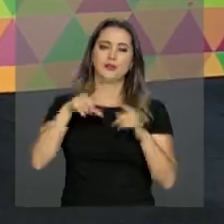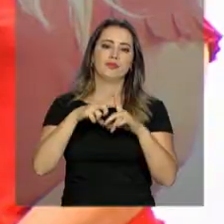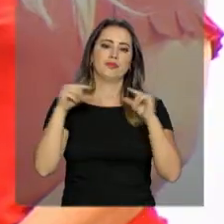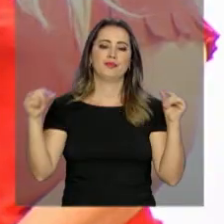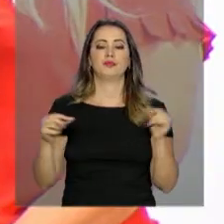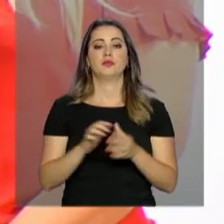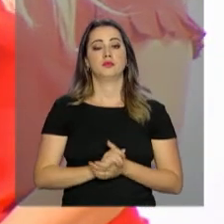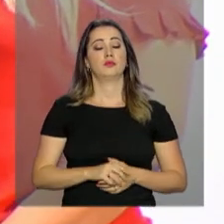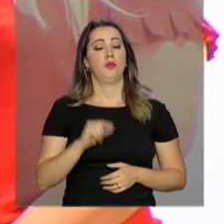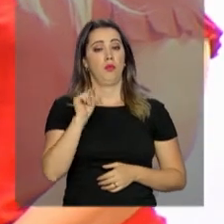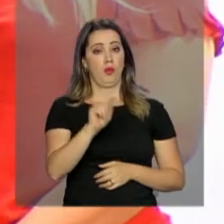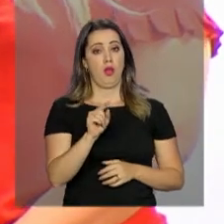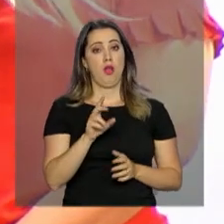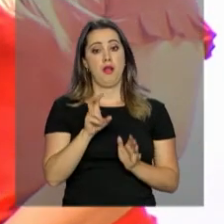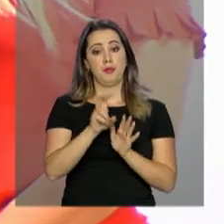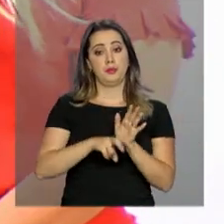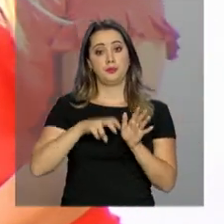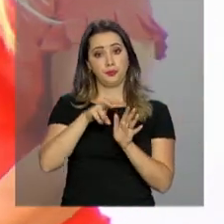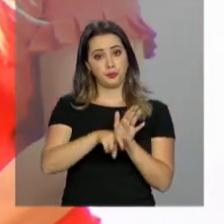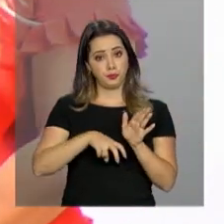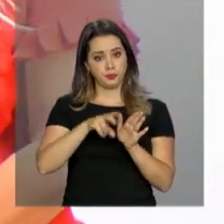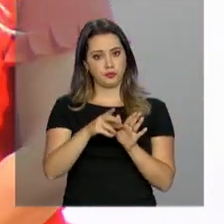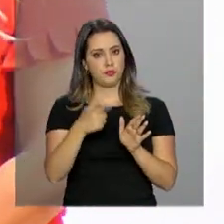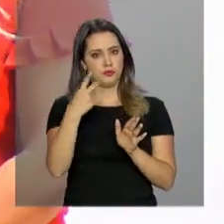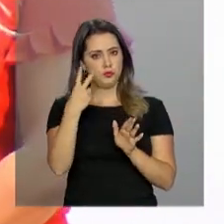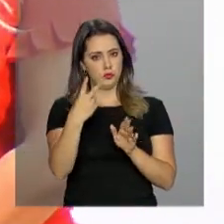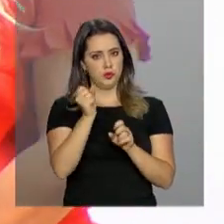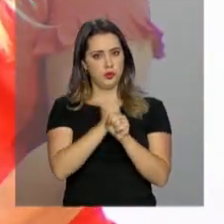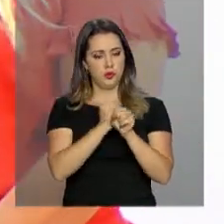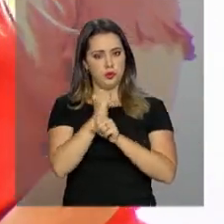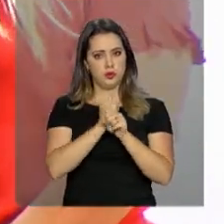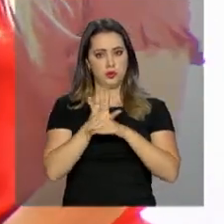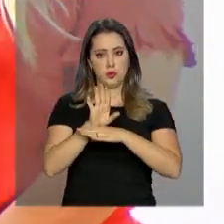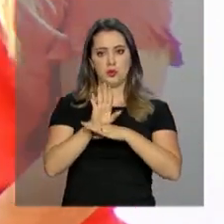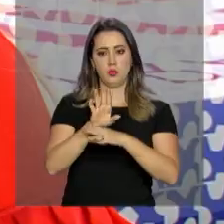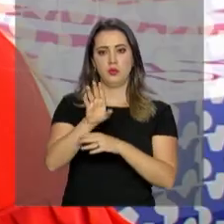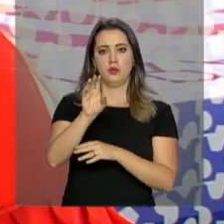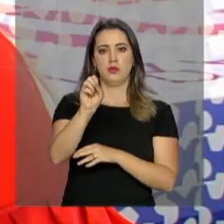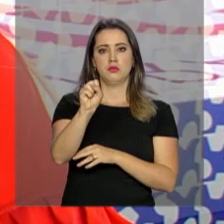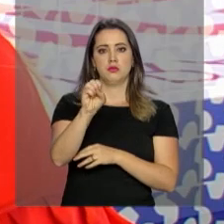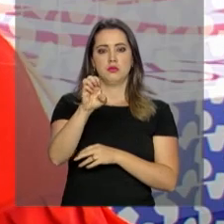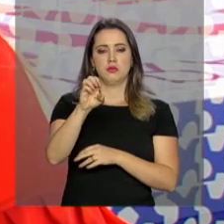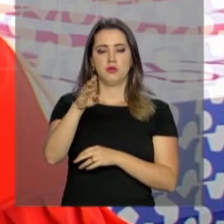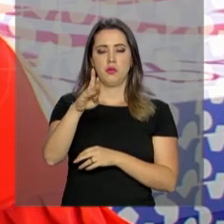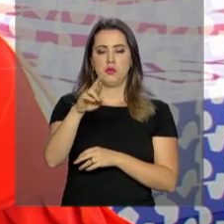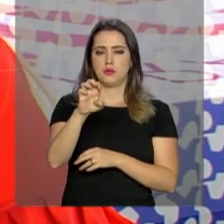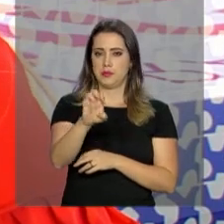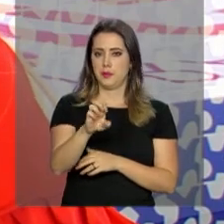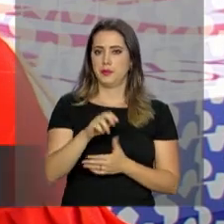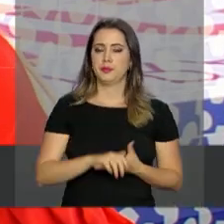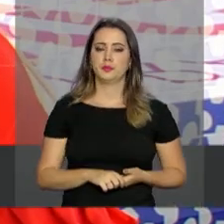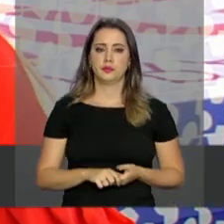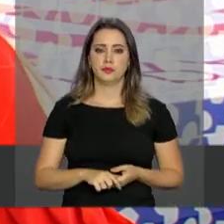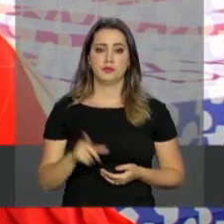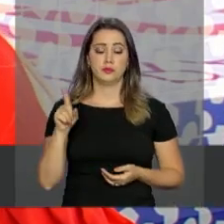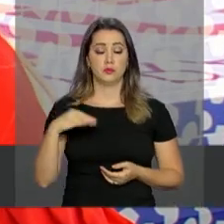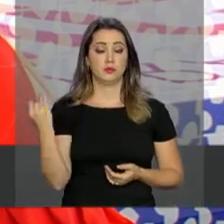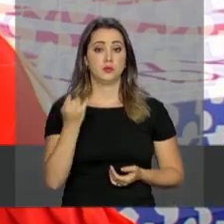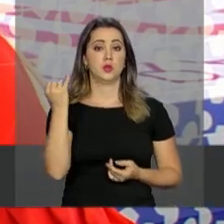Brasília. O negócio dela começou há pouco mais de dois anos com a ajuda do SEBRAE. É importante porque a gente começa a ver